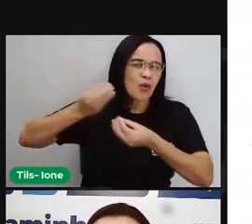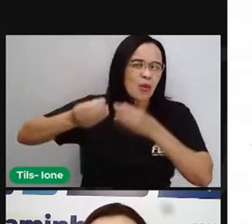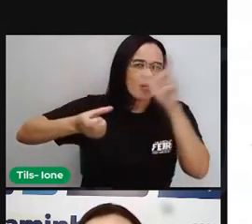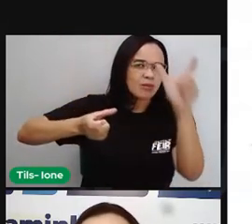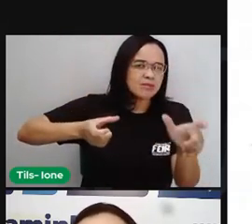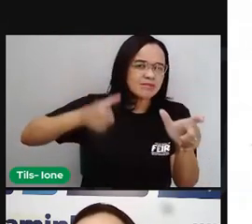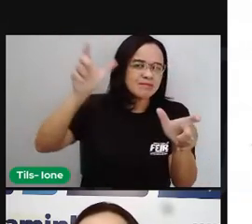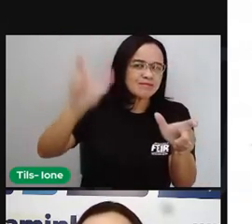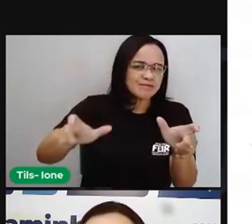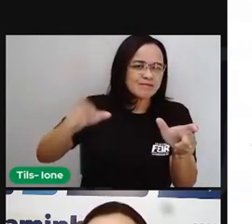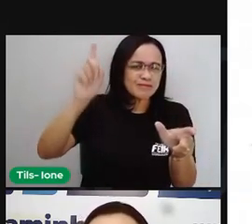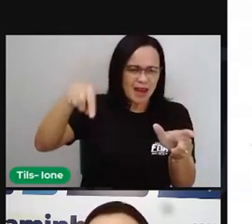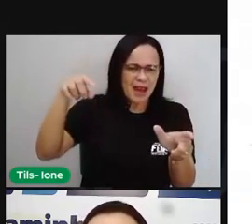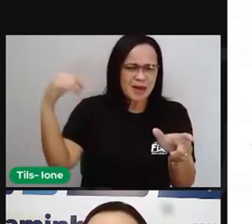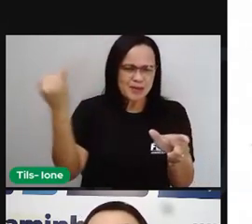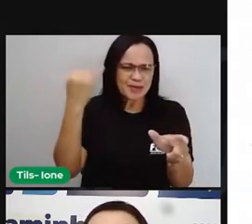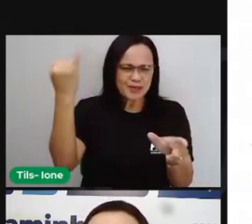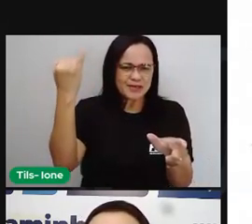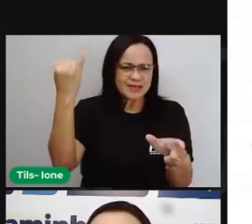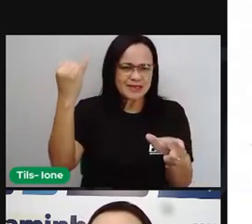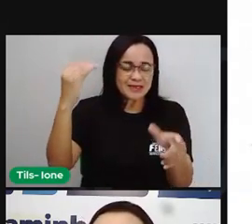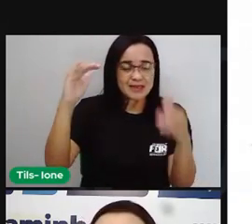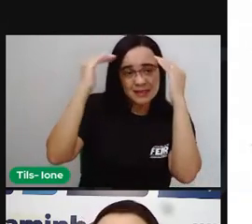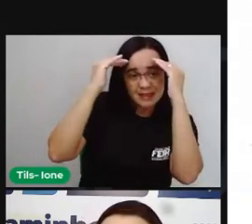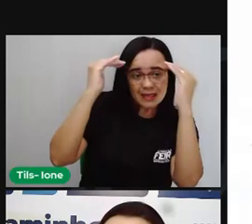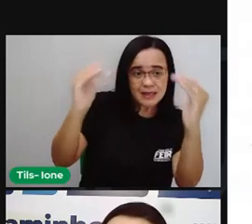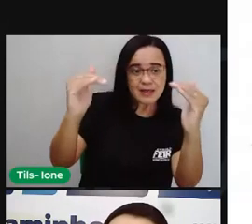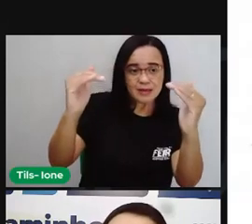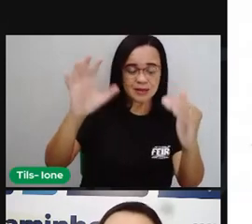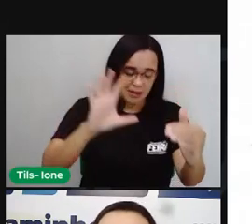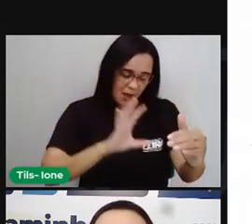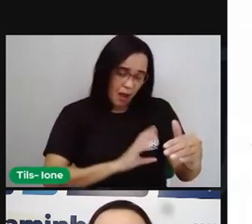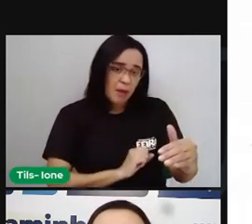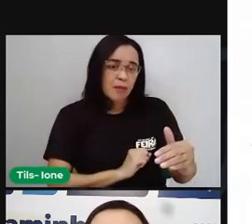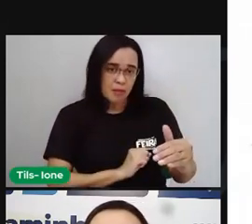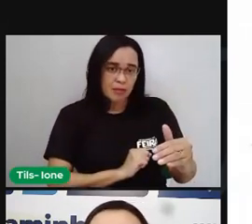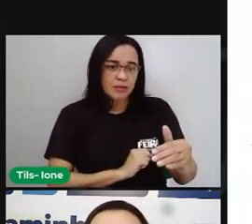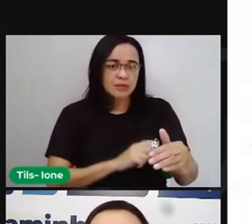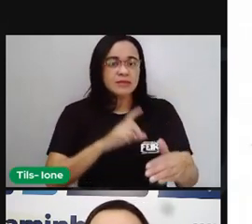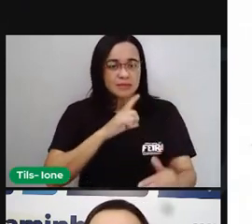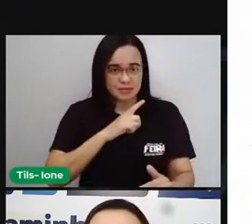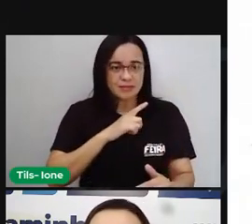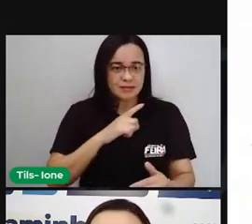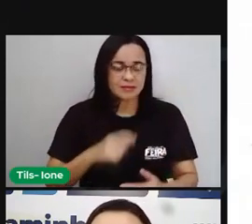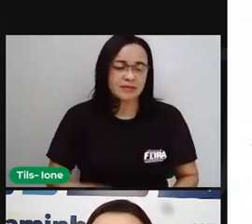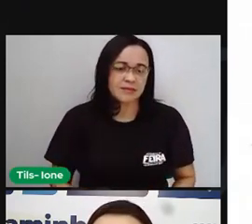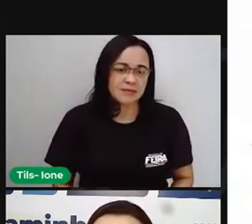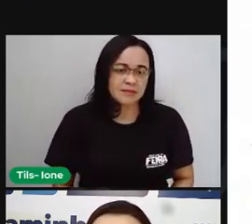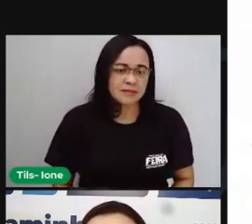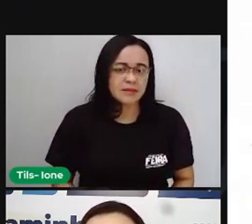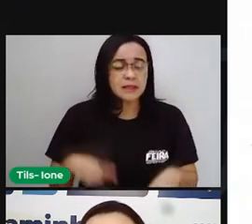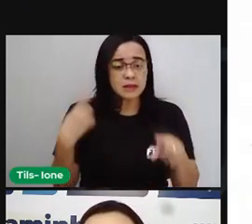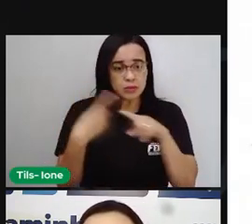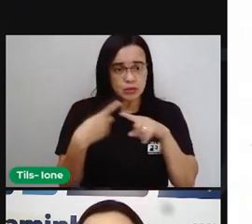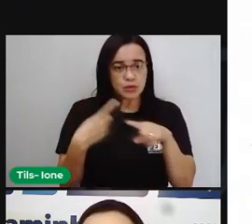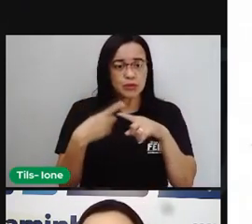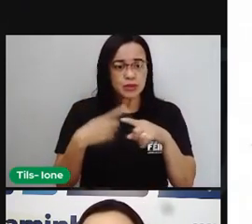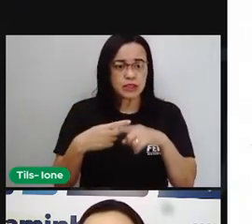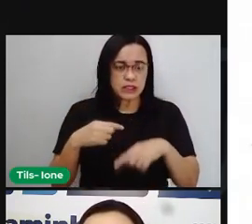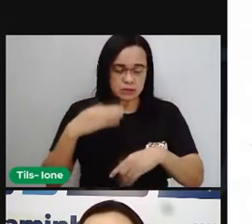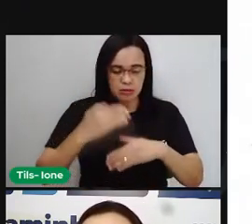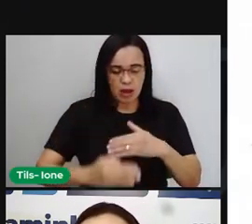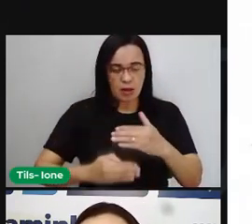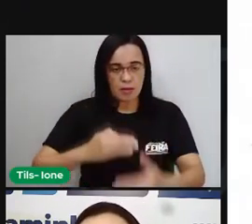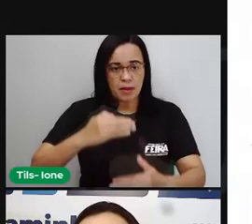respeitados, em serem amados, em serem acolhidos, porque eles vão passando o tempo, né? Os que